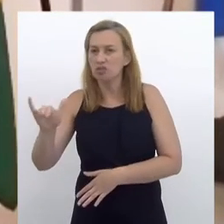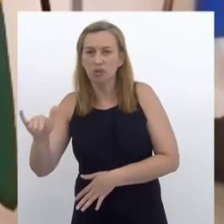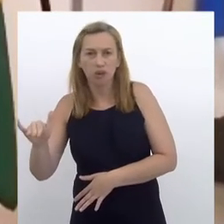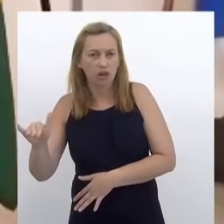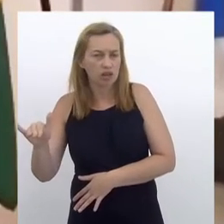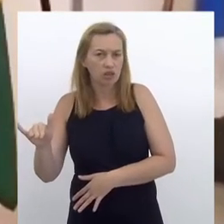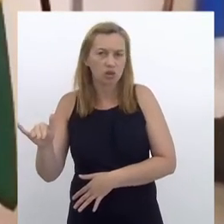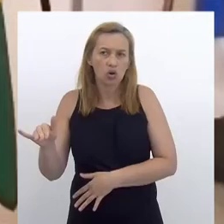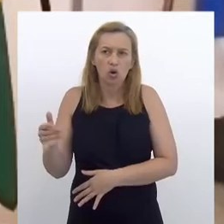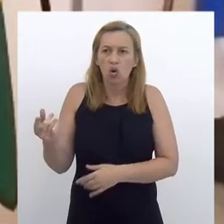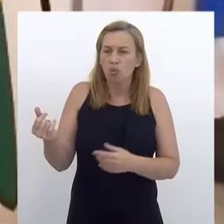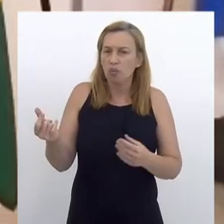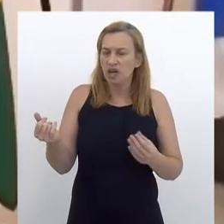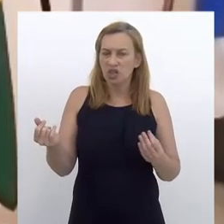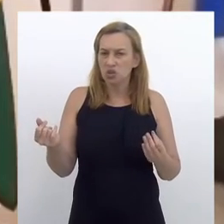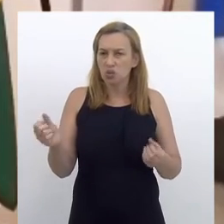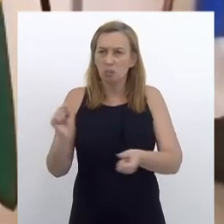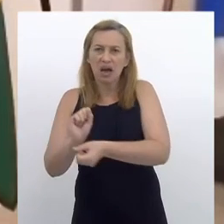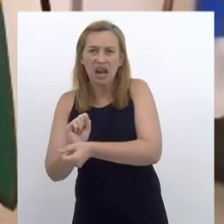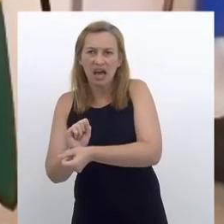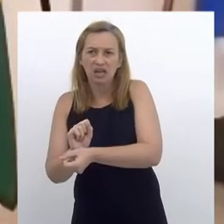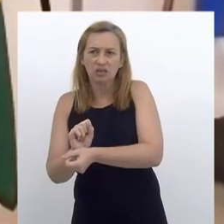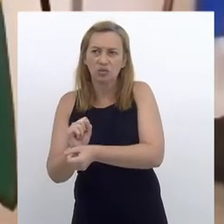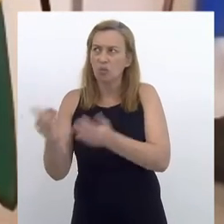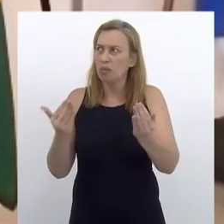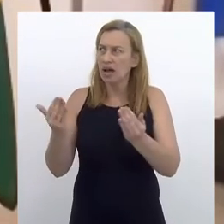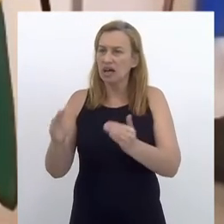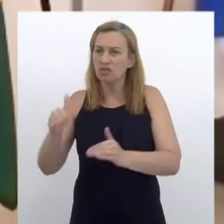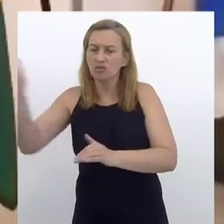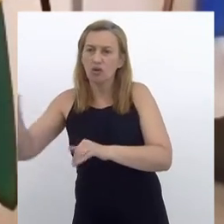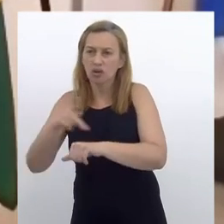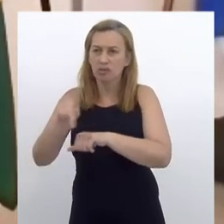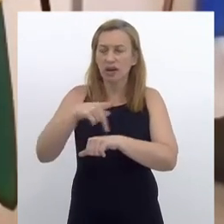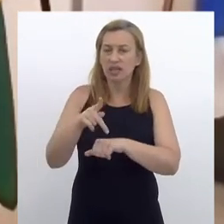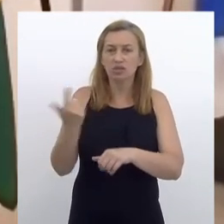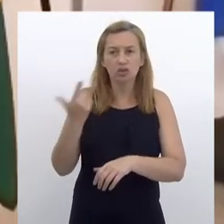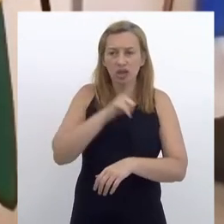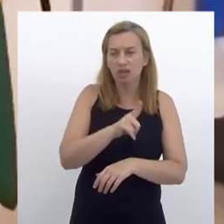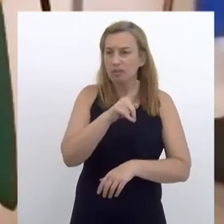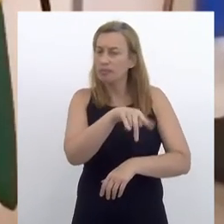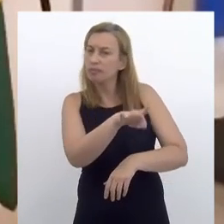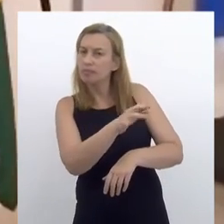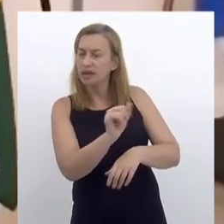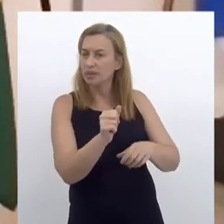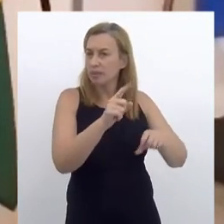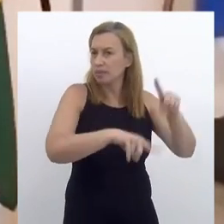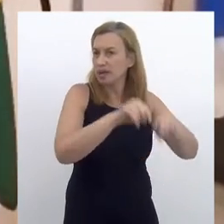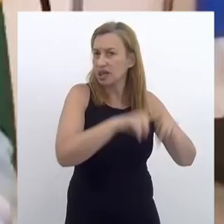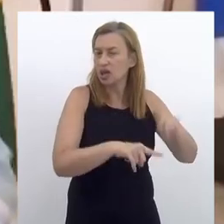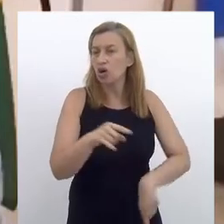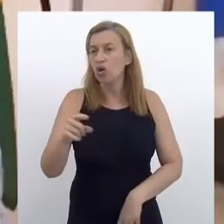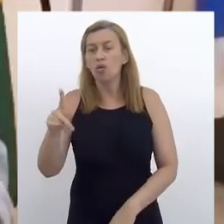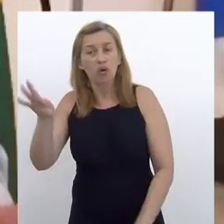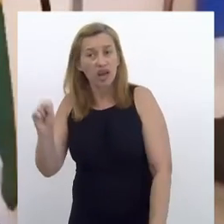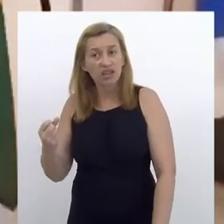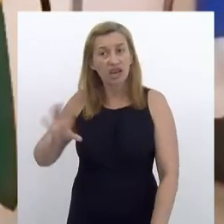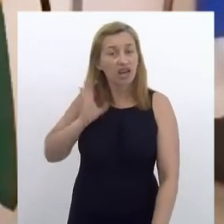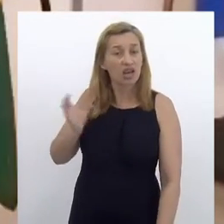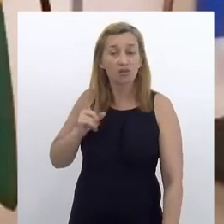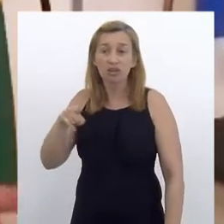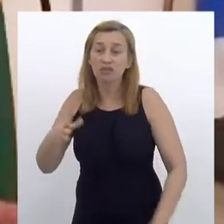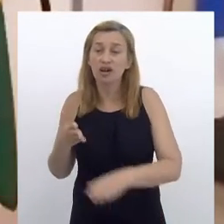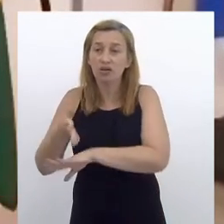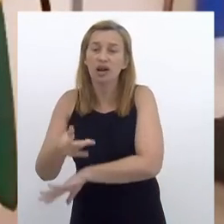mais barato, e não um preço parametrizado com preços internacionais. Ele traz ganhos, inclusive, de matéria-prima. O gás, ele é rico. Então,